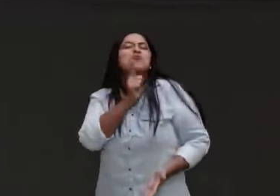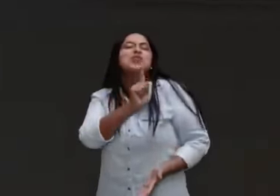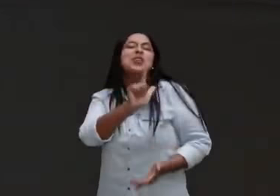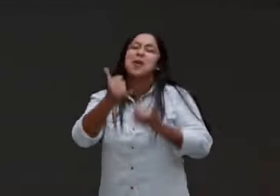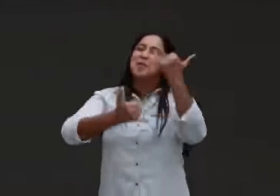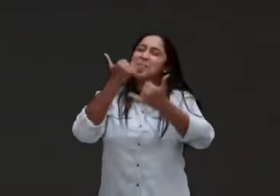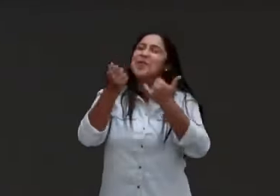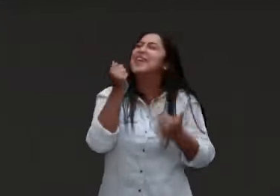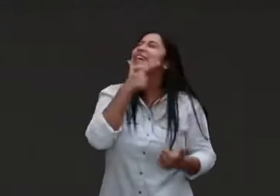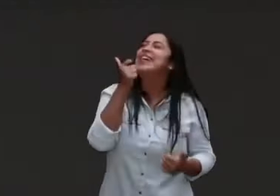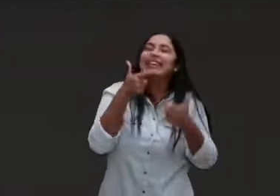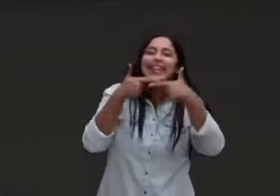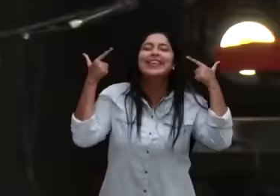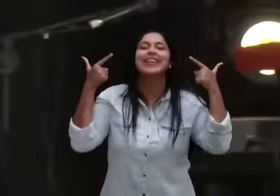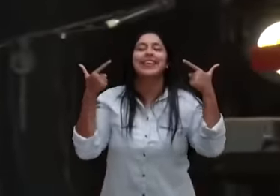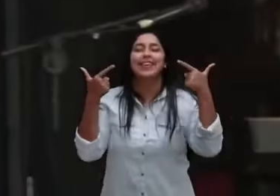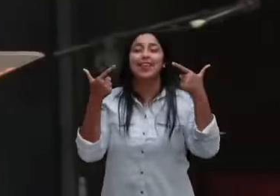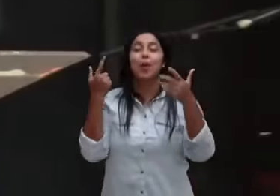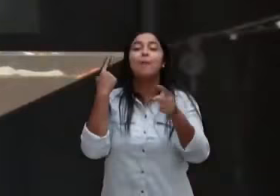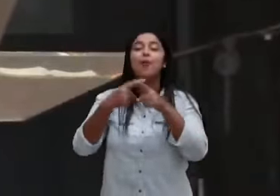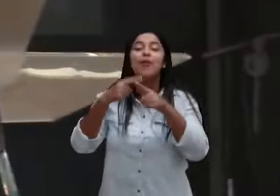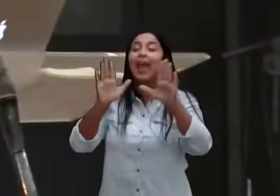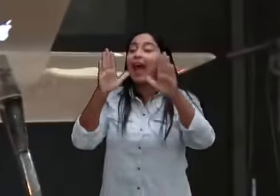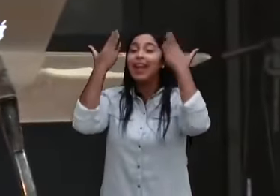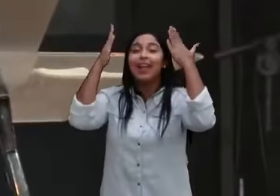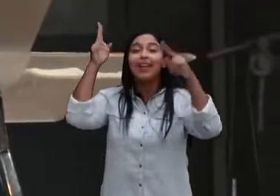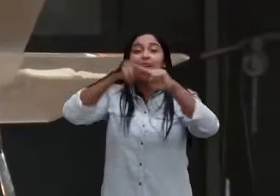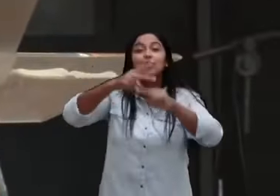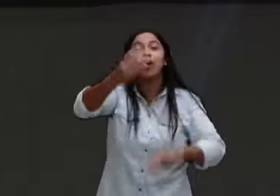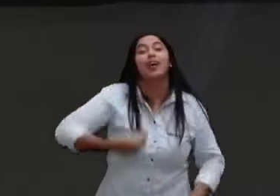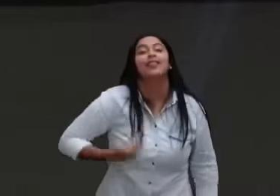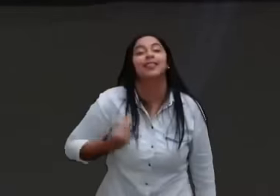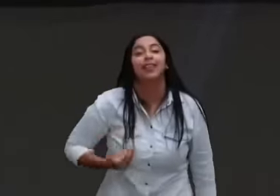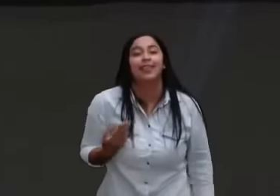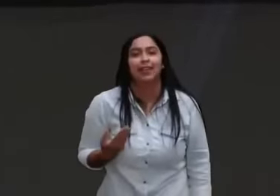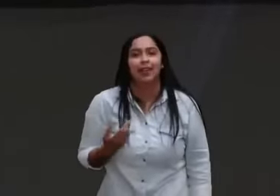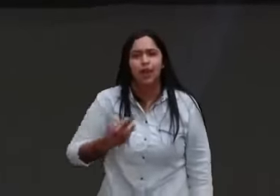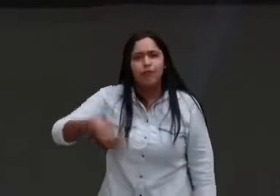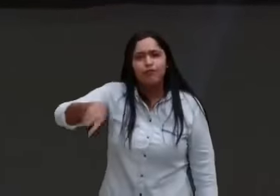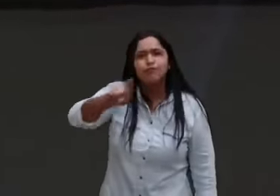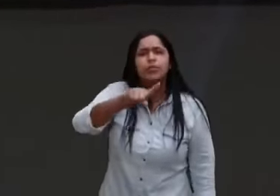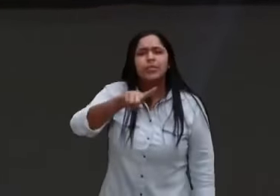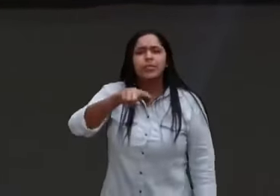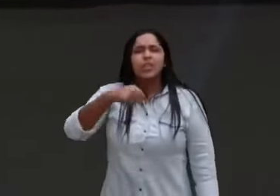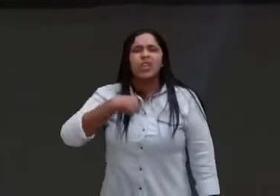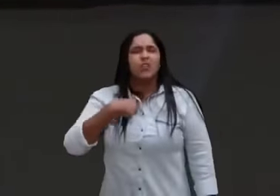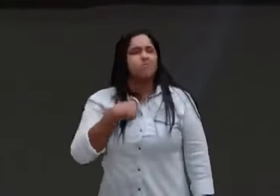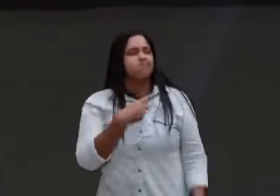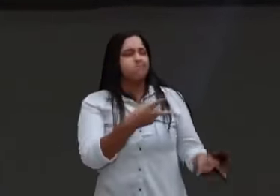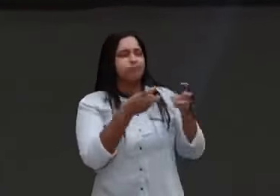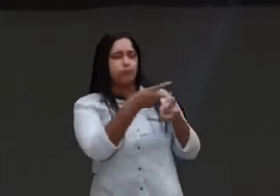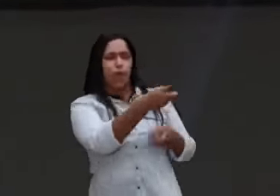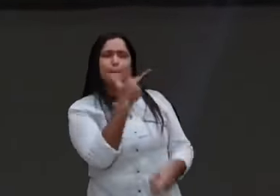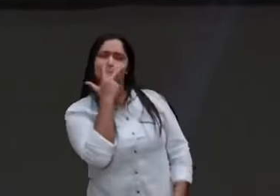a alegria estará sobre a tua vida, ei, não se baseie na alegria, os outros aparentam ter,